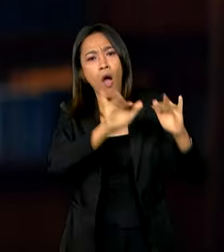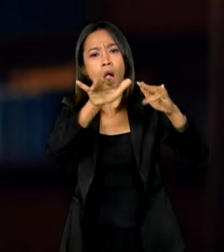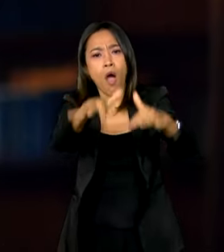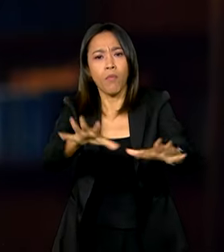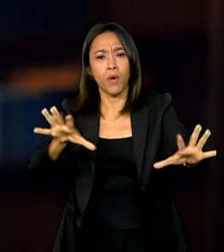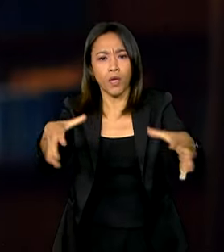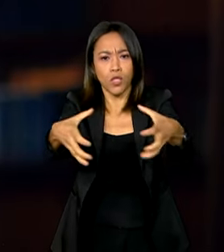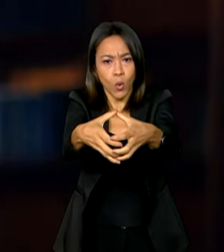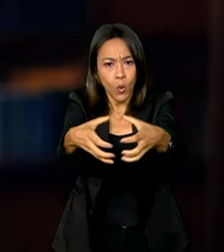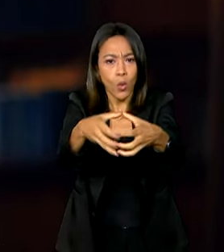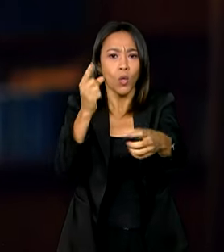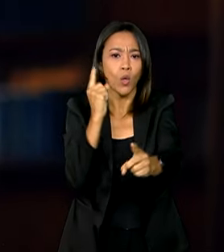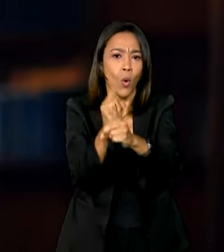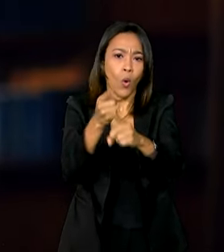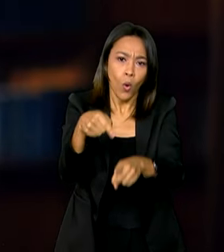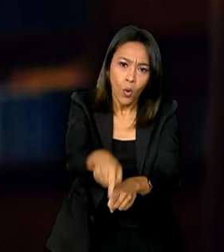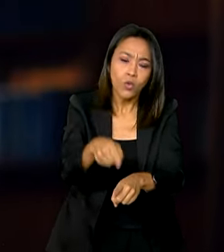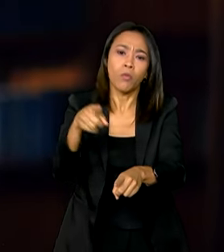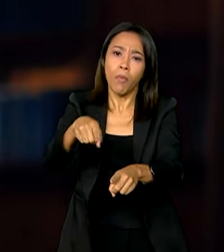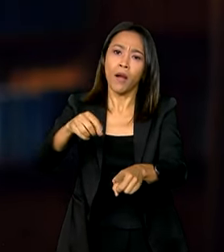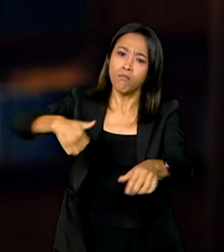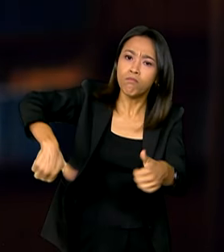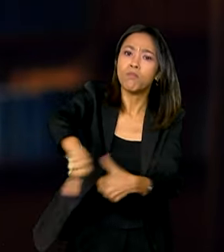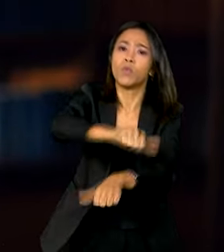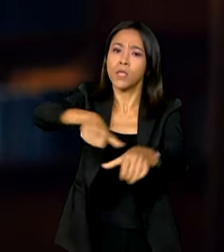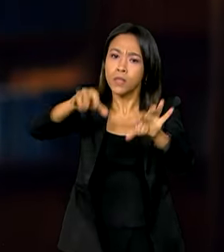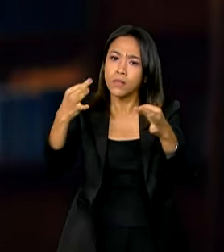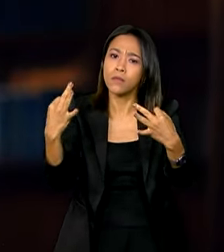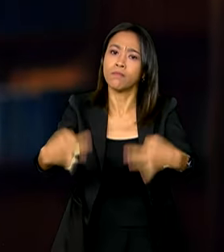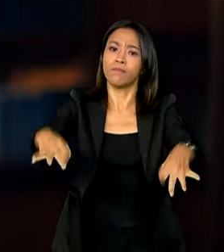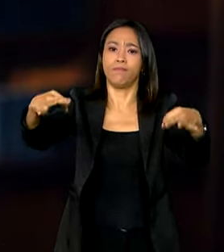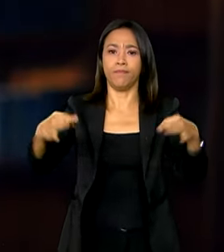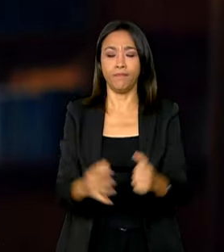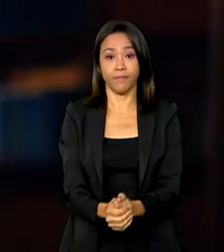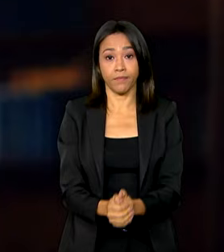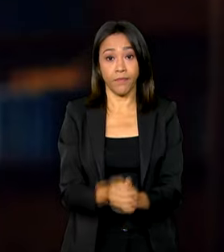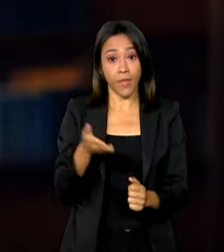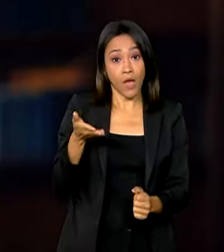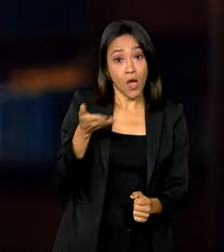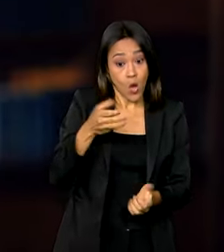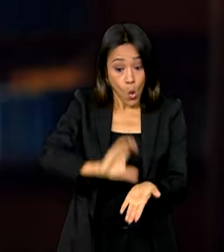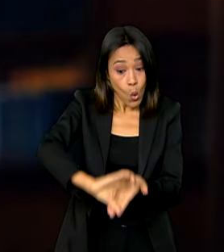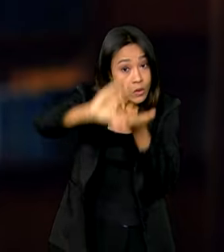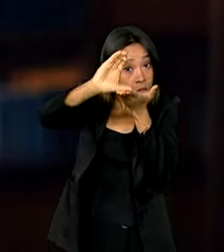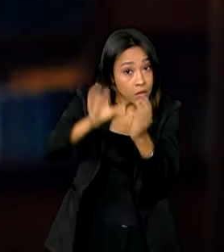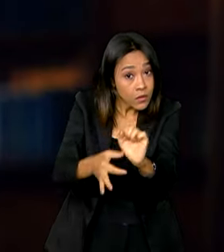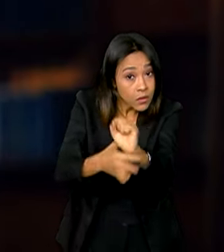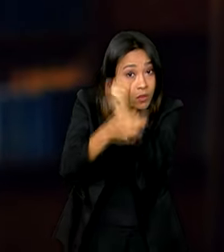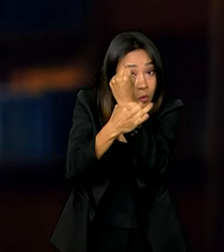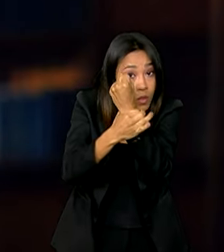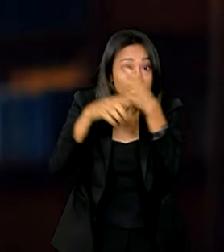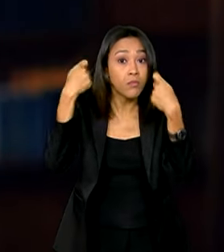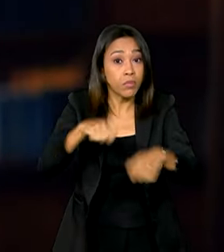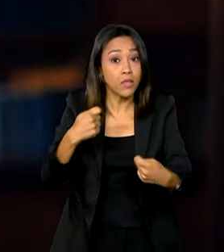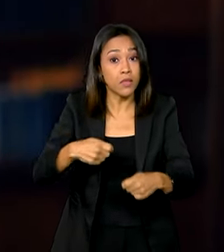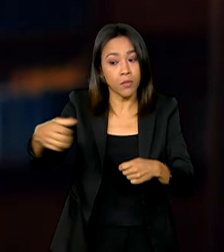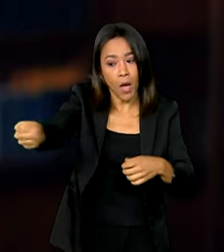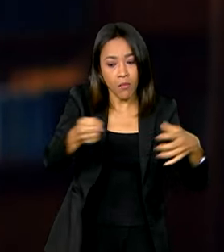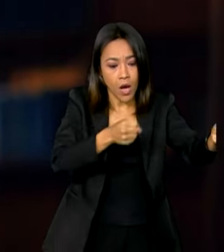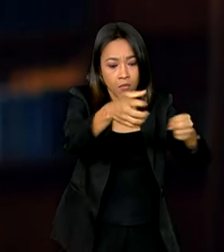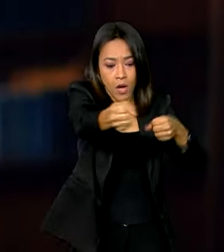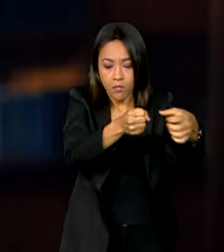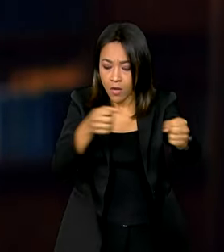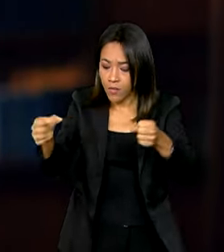ambição de promover reformas efetivas. O Conselho de Segurança precisa ampliar sua composição nas duas